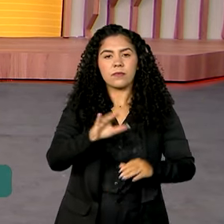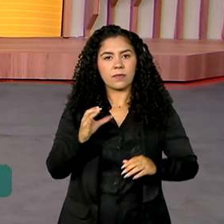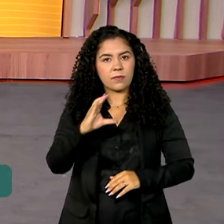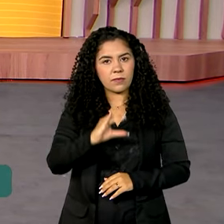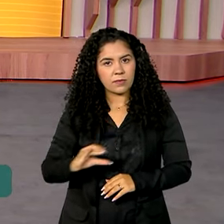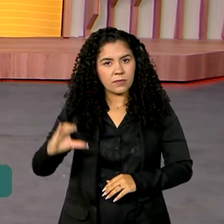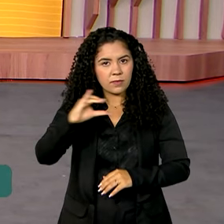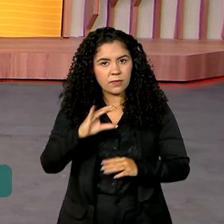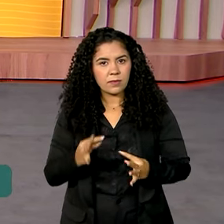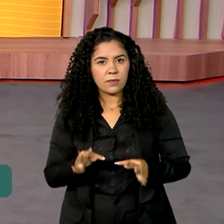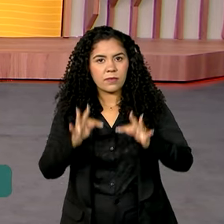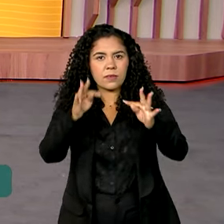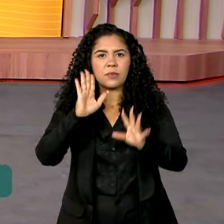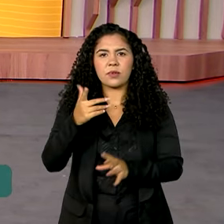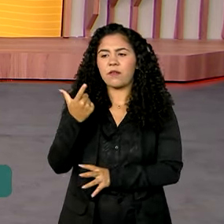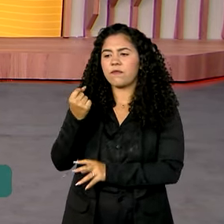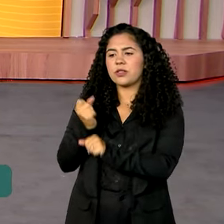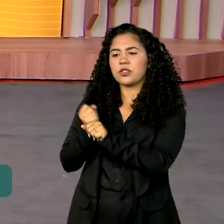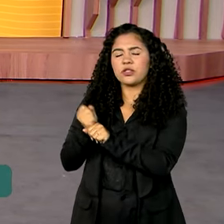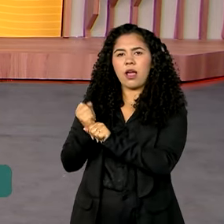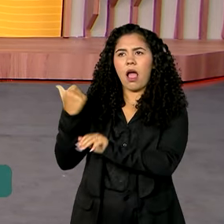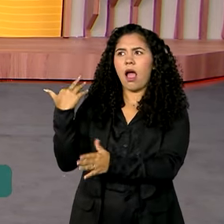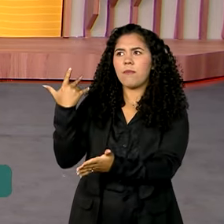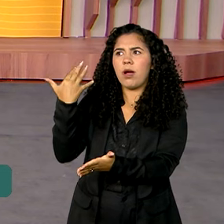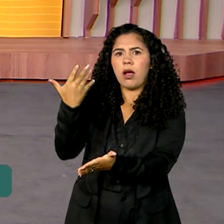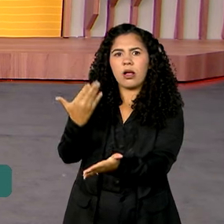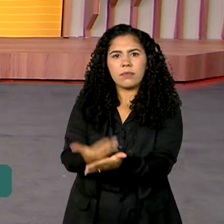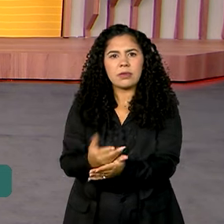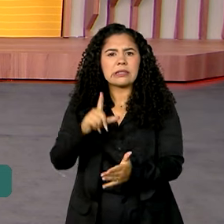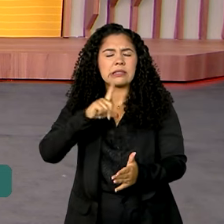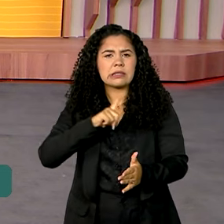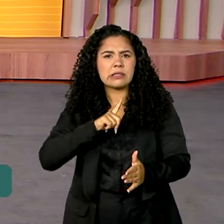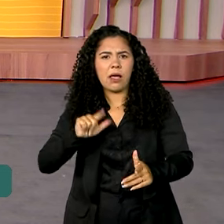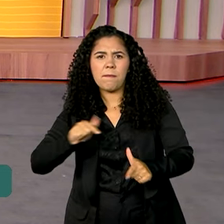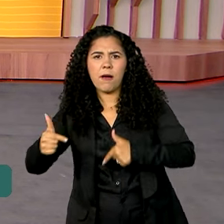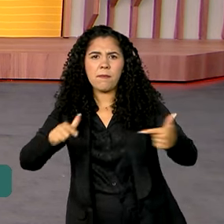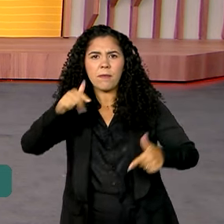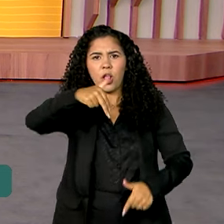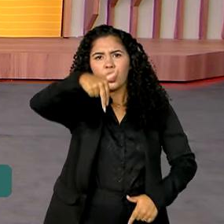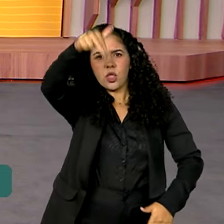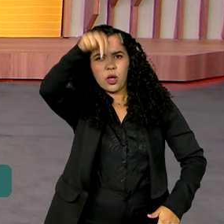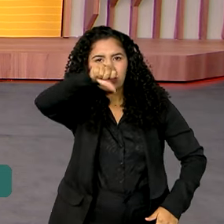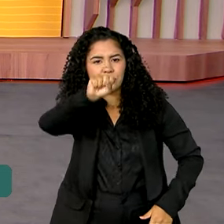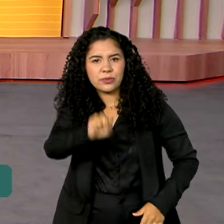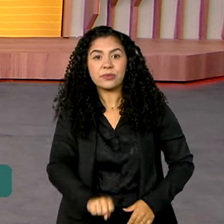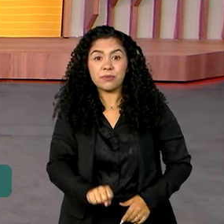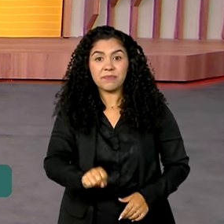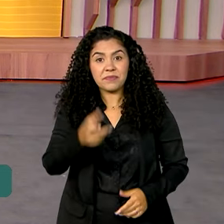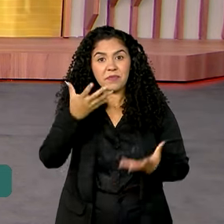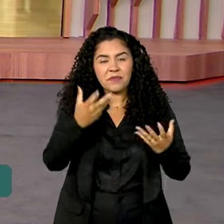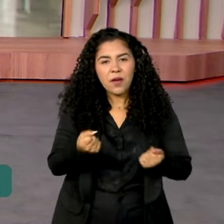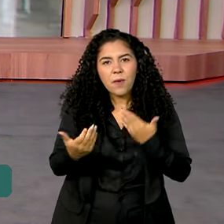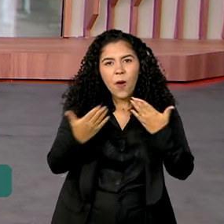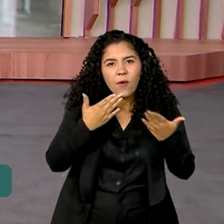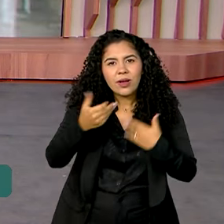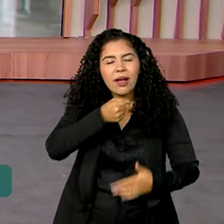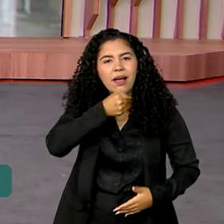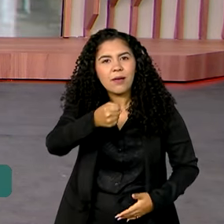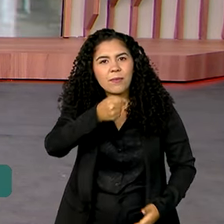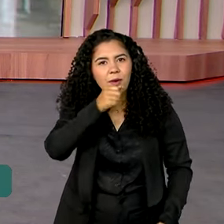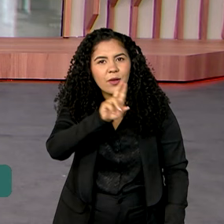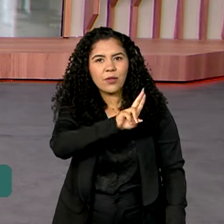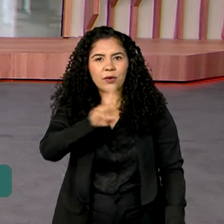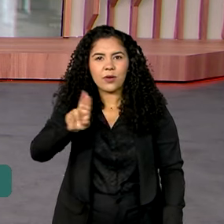realizado há 20 anos, conta com atividades de norte a sul do país. Vamos então conversar com Jéssica